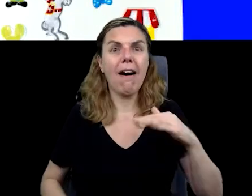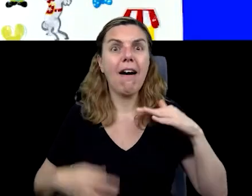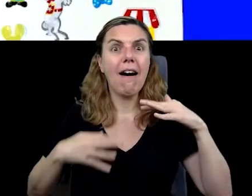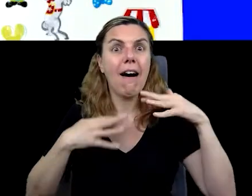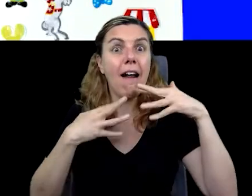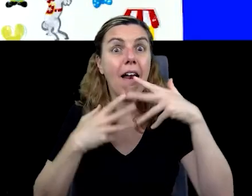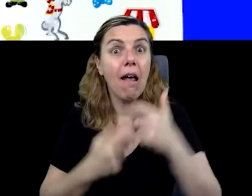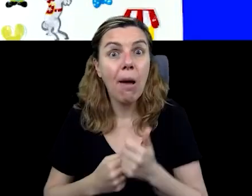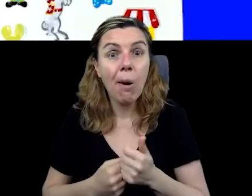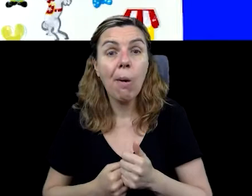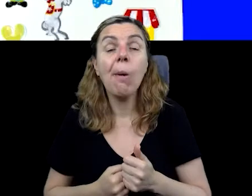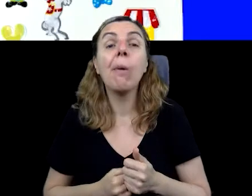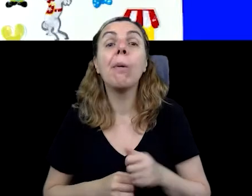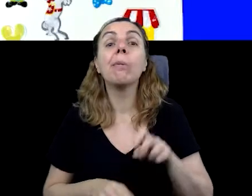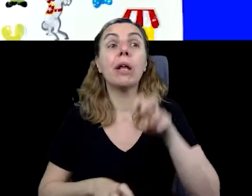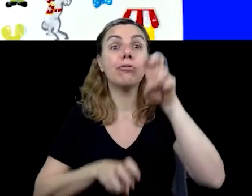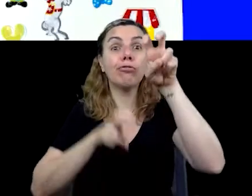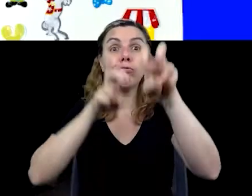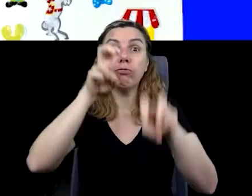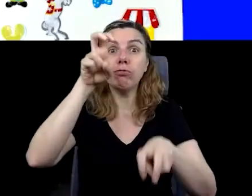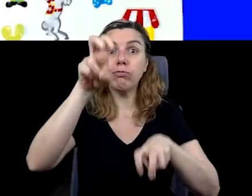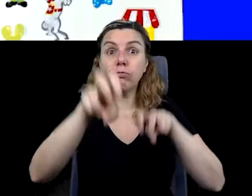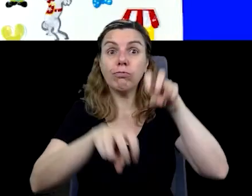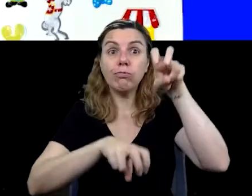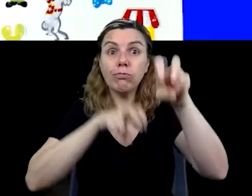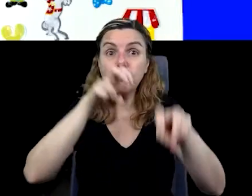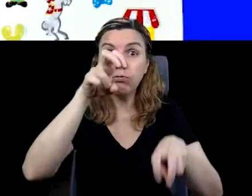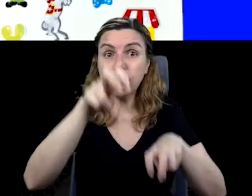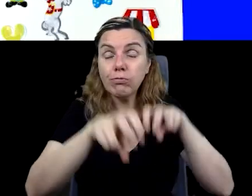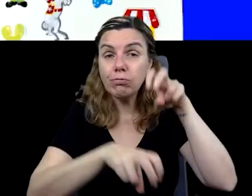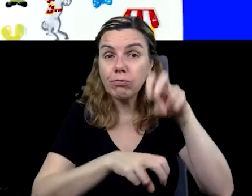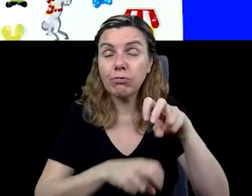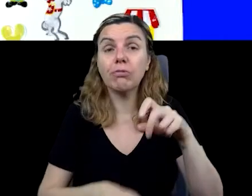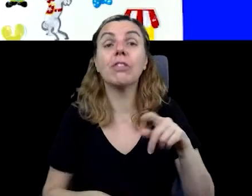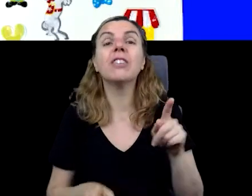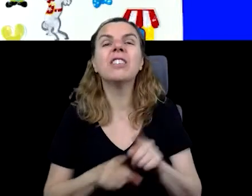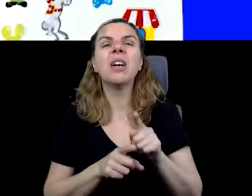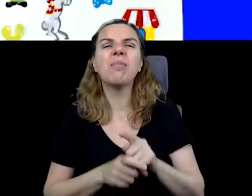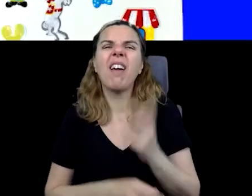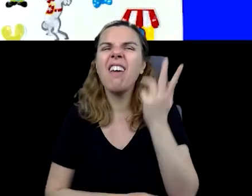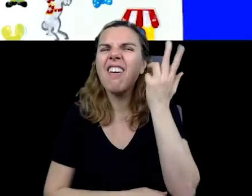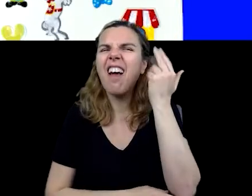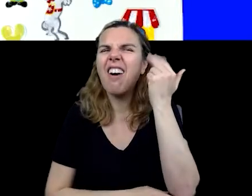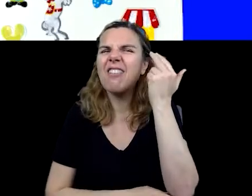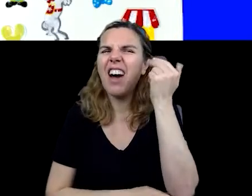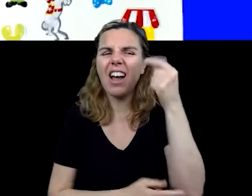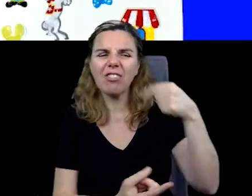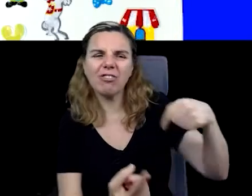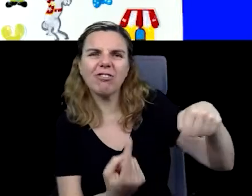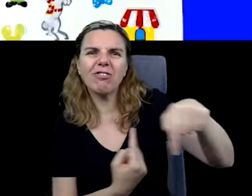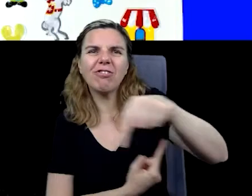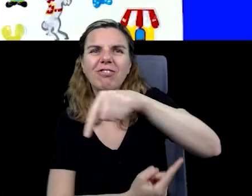a roda gigante e giravam o carrucel. Vocês estão vendo essa imagem aqui?